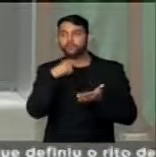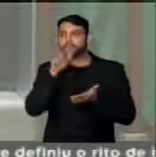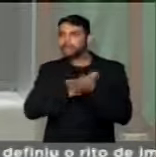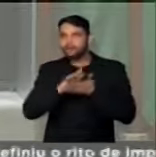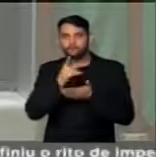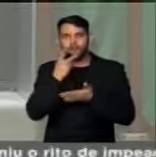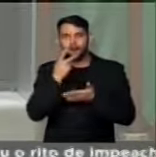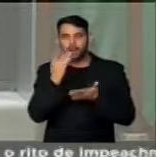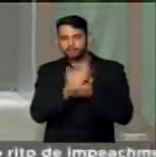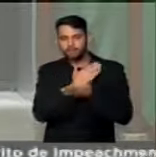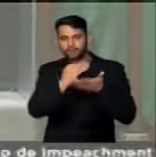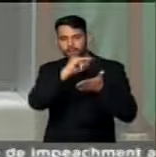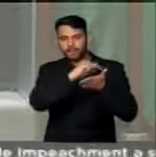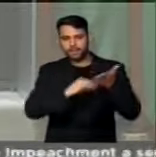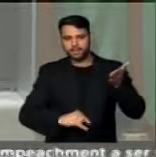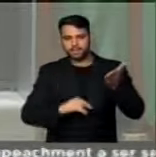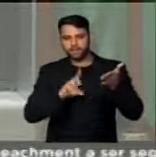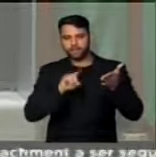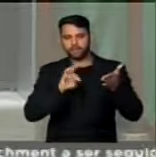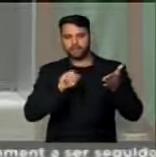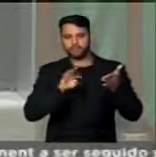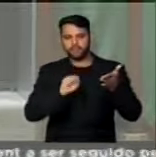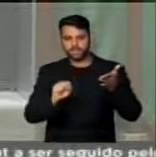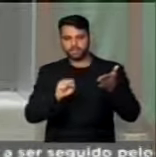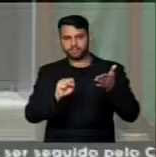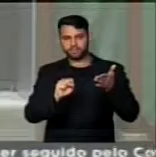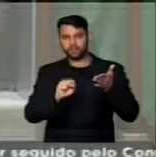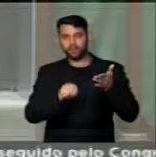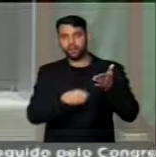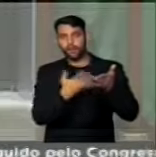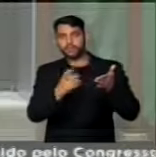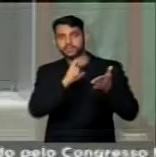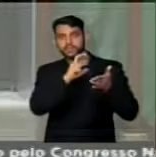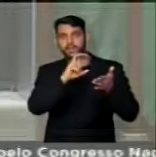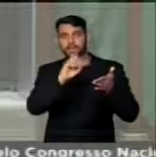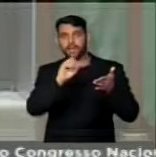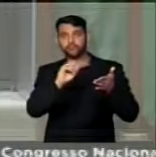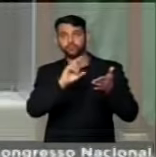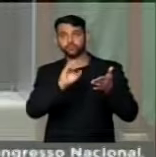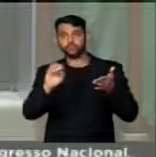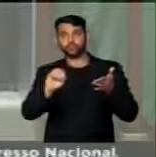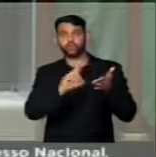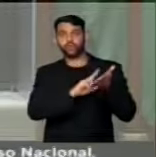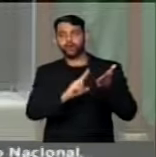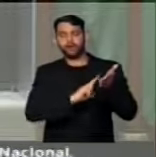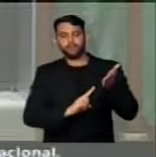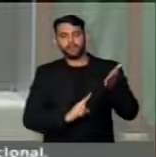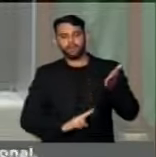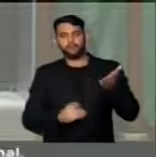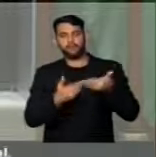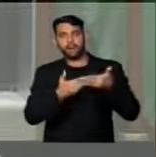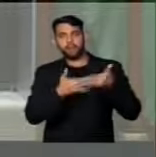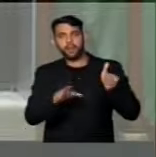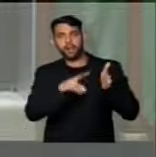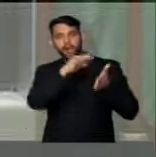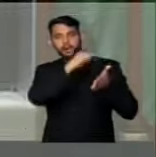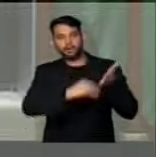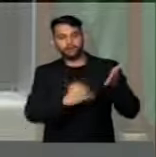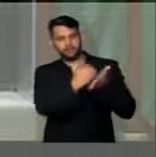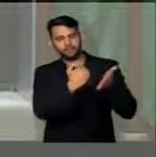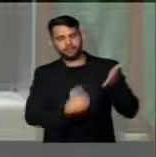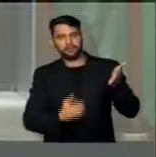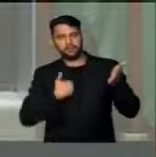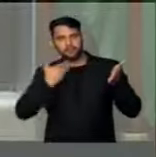da lista da Odebrecht, que tem quase 500 nomes lá. Vamos abrir essa lista,